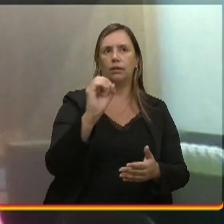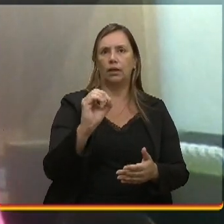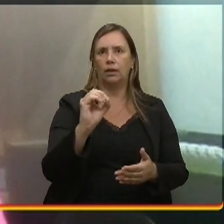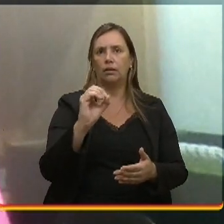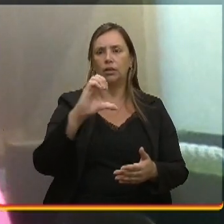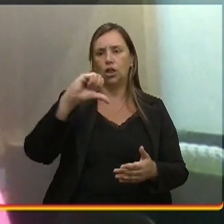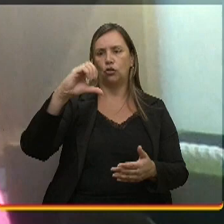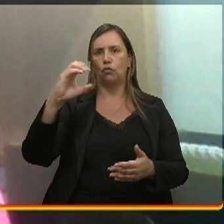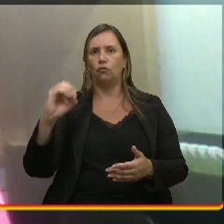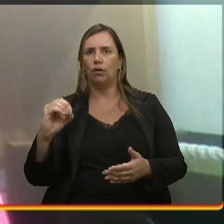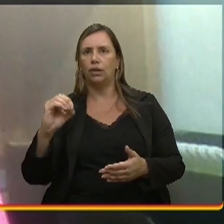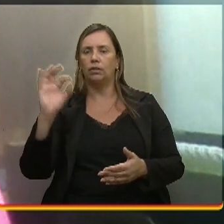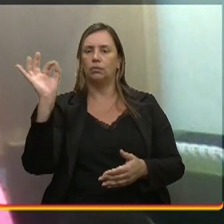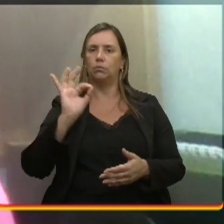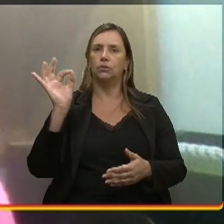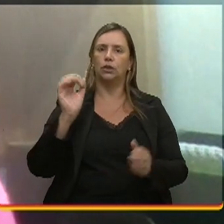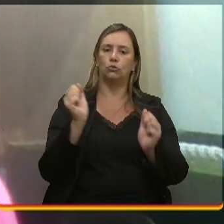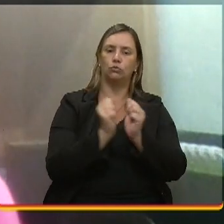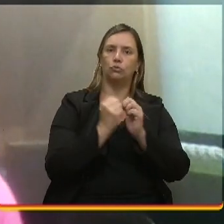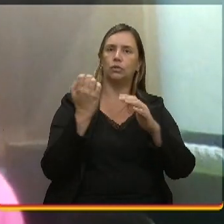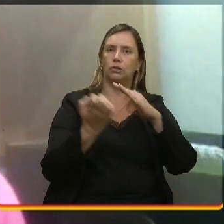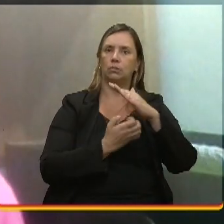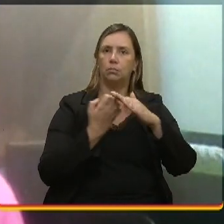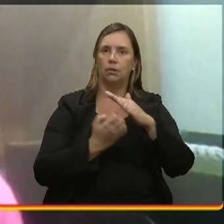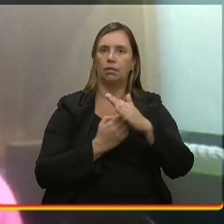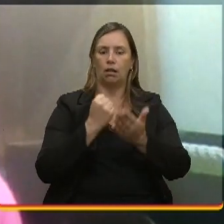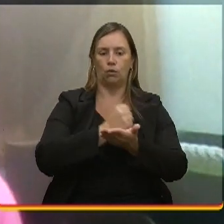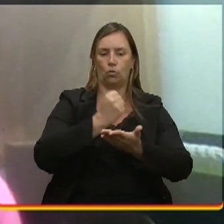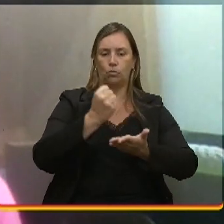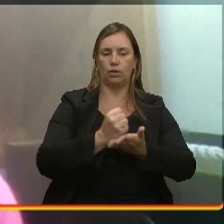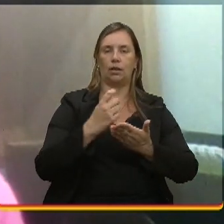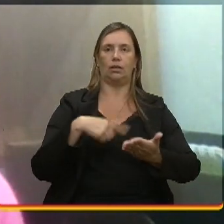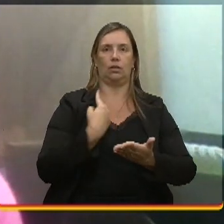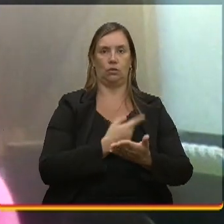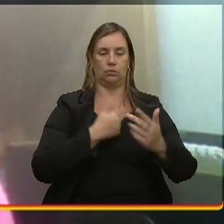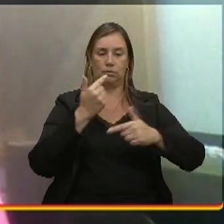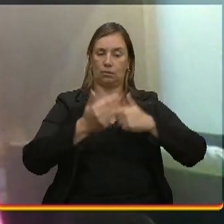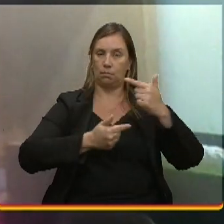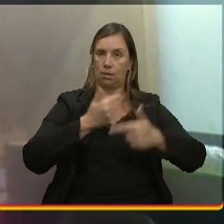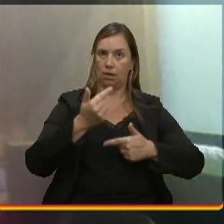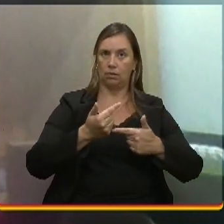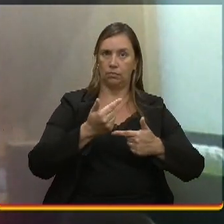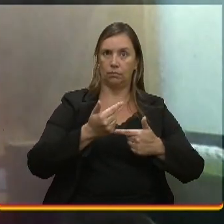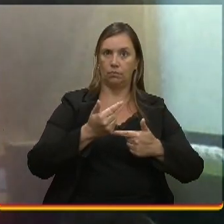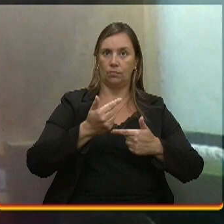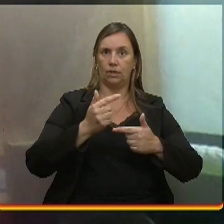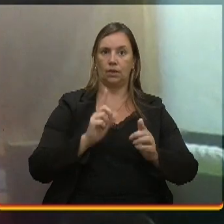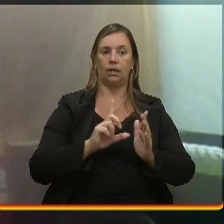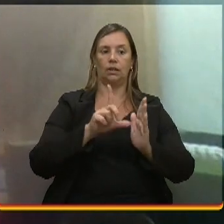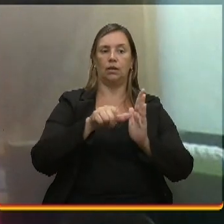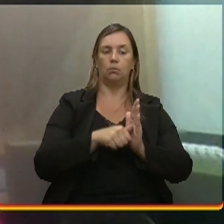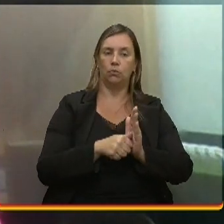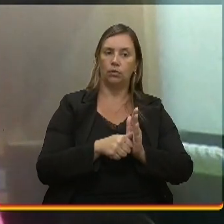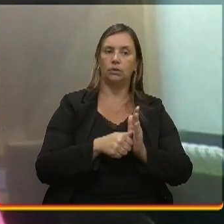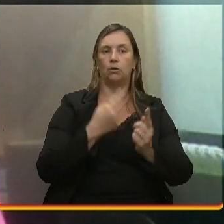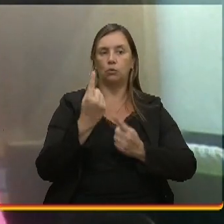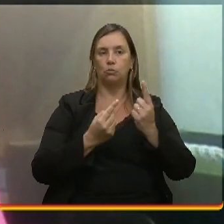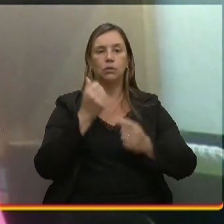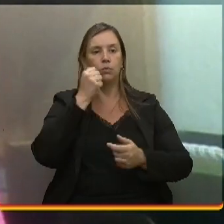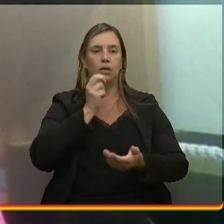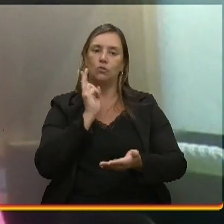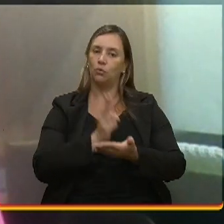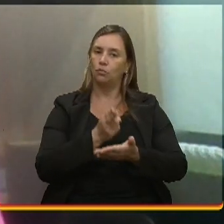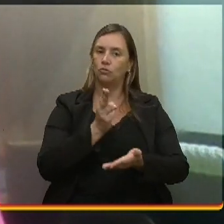de ação com as empresas. As que nos contratam para fazer o serviço e depois ficam com essas mulheres. Então, se a gente